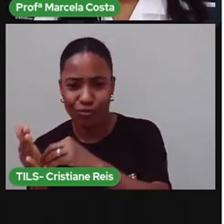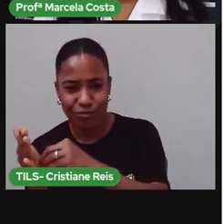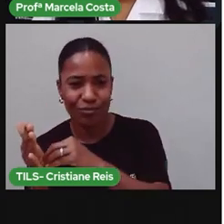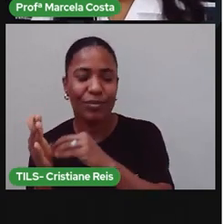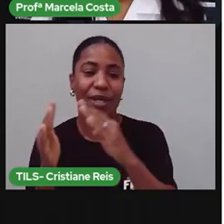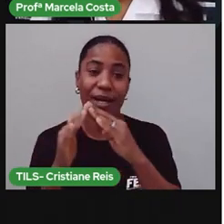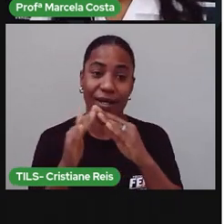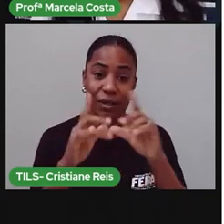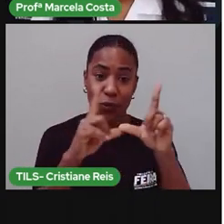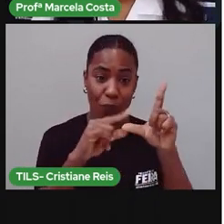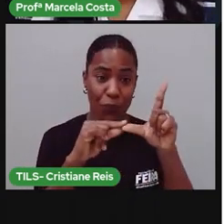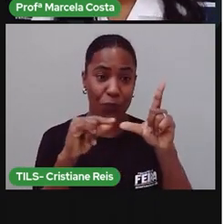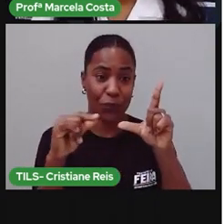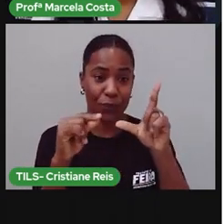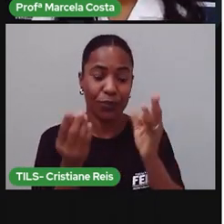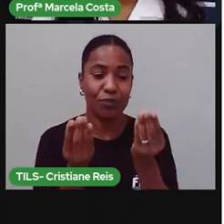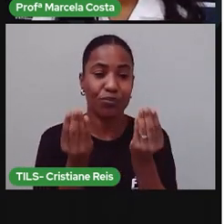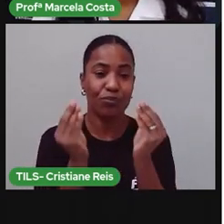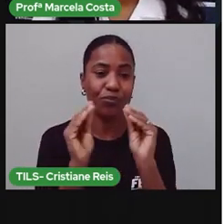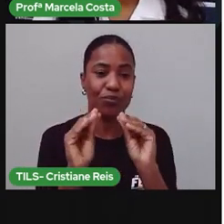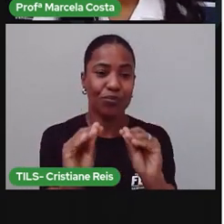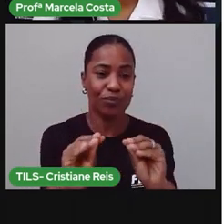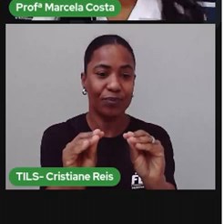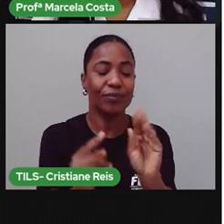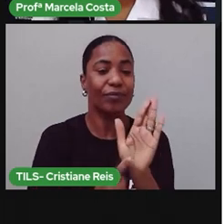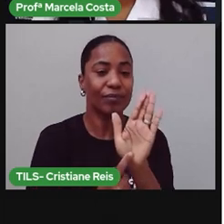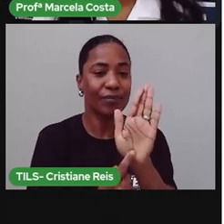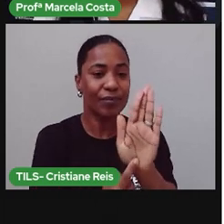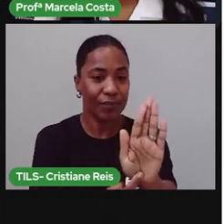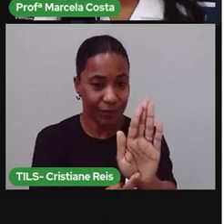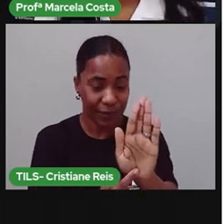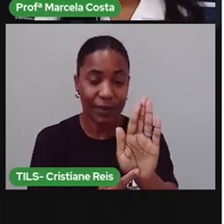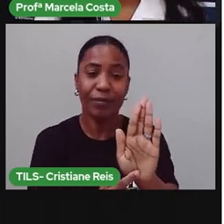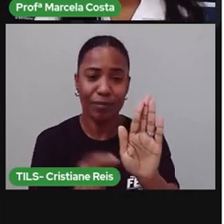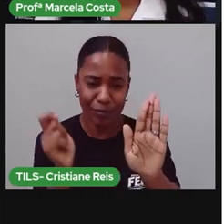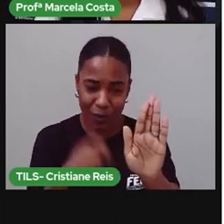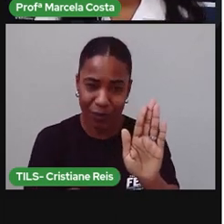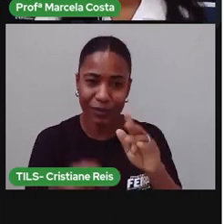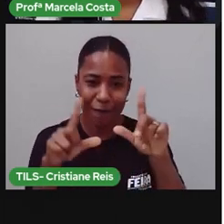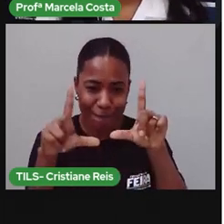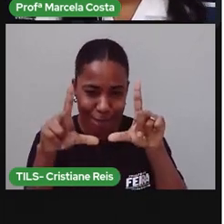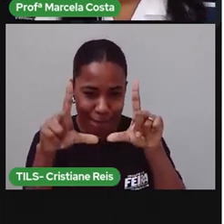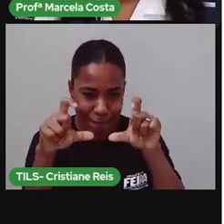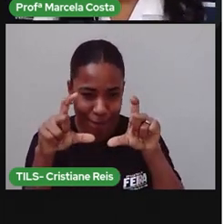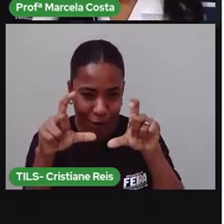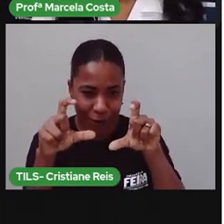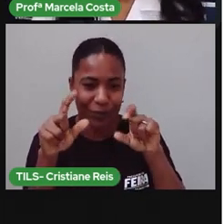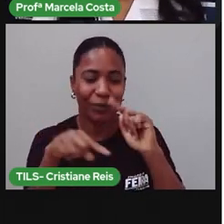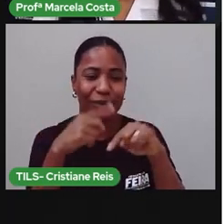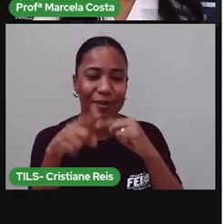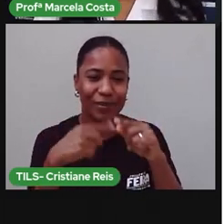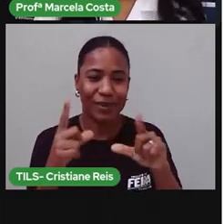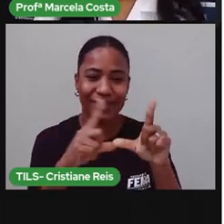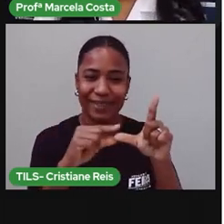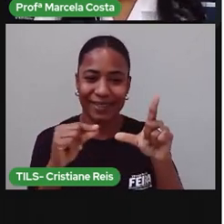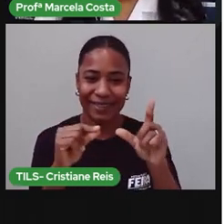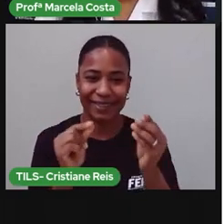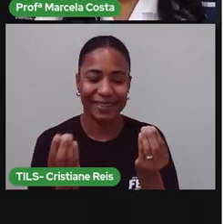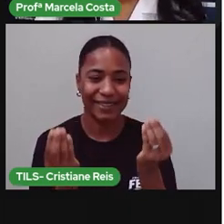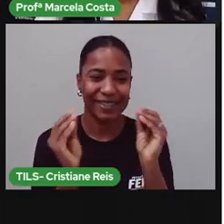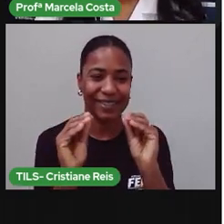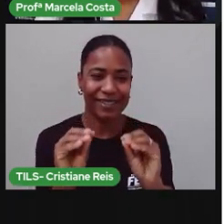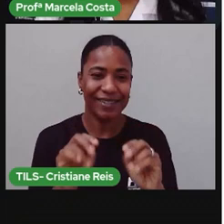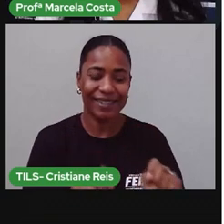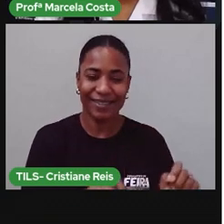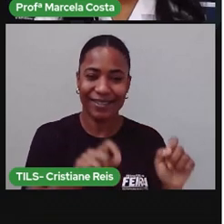link está desse vídeo na apresentação. Você pode olhar, anota aí de tirar foto para você pegar o link e